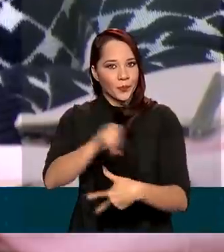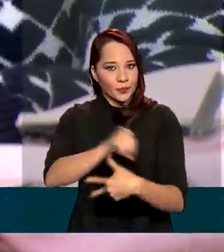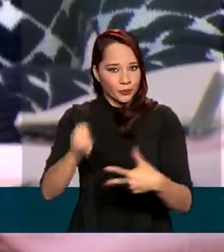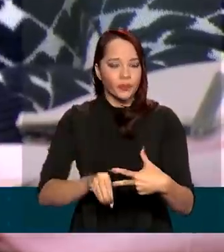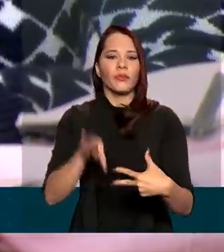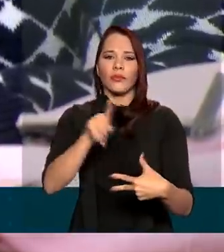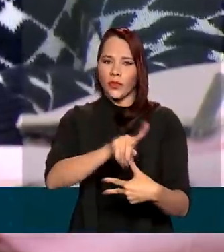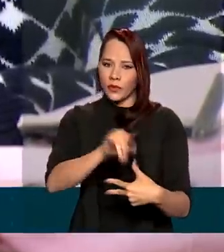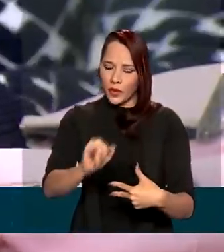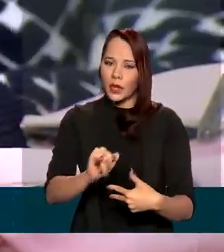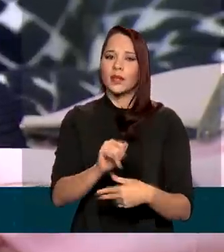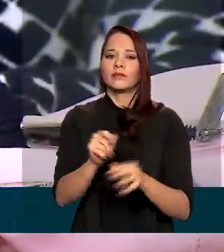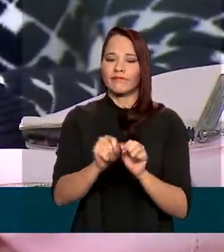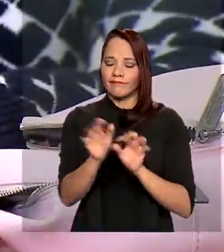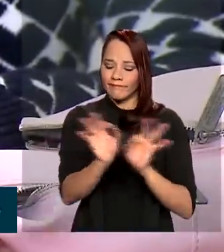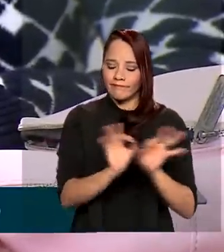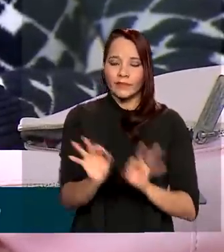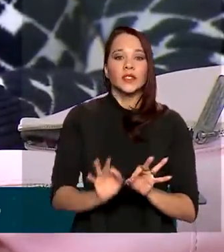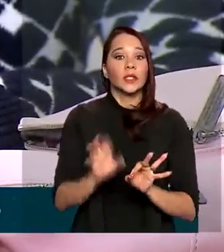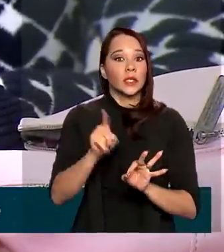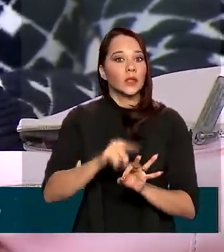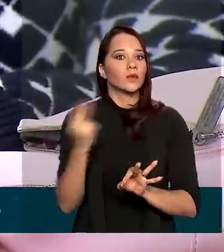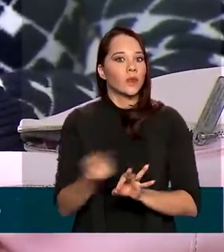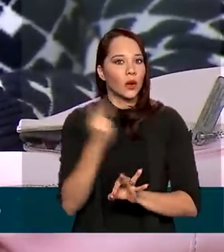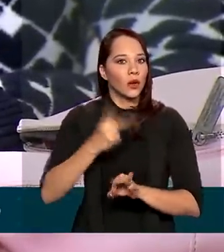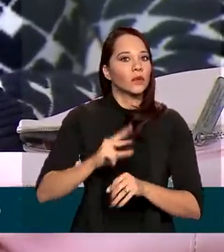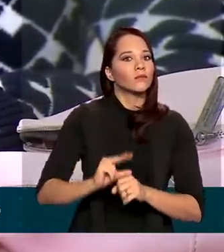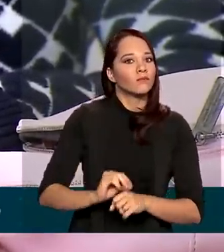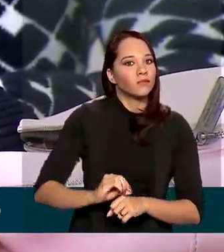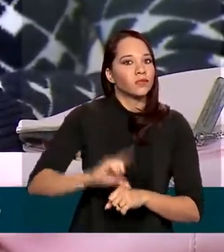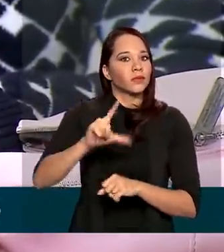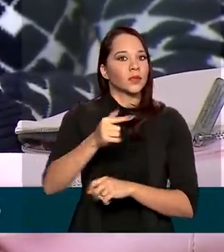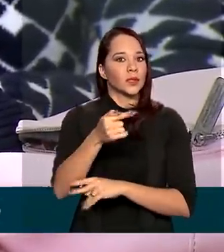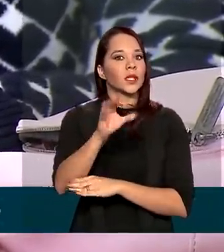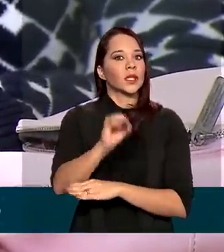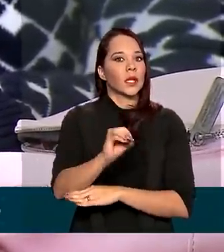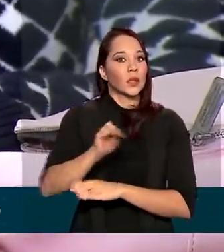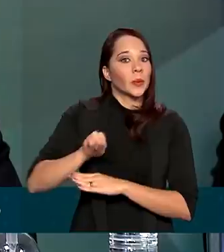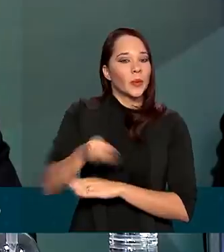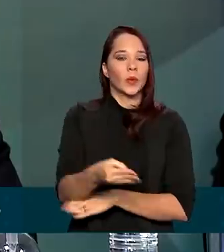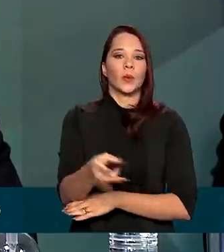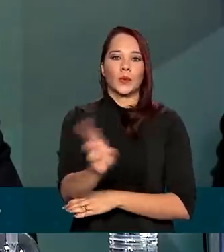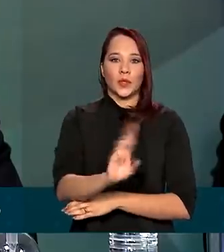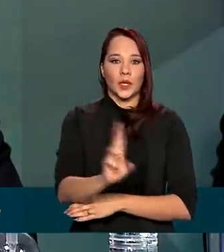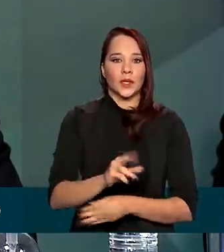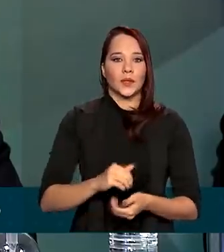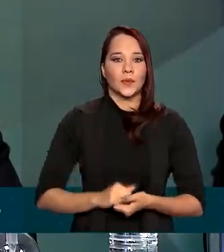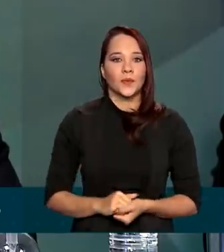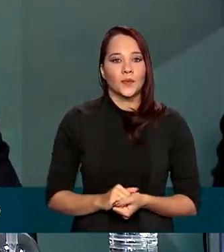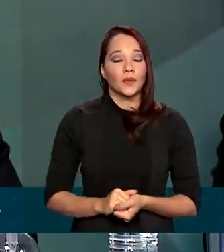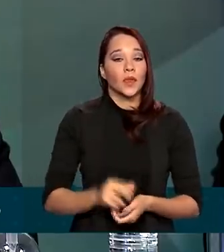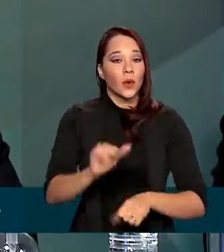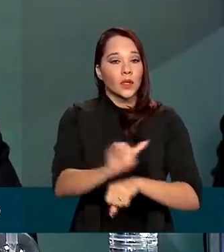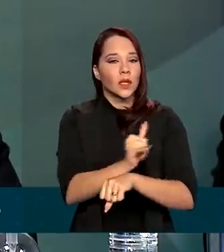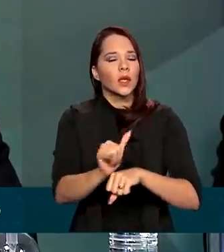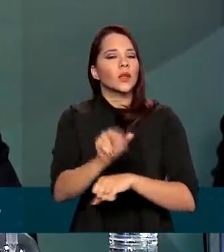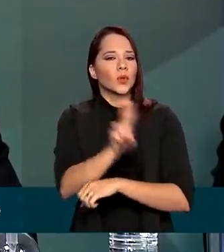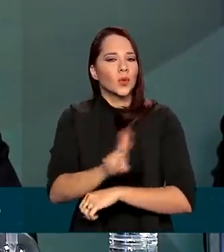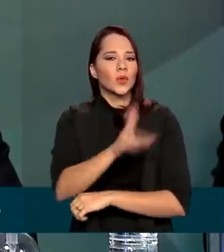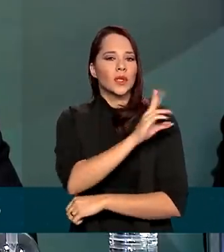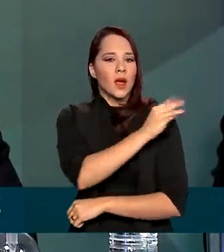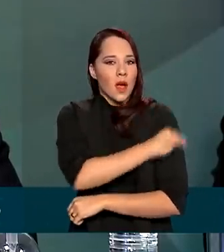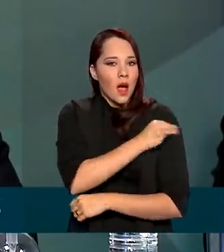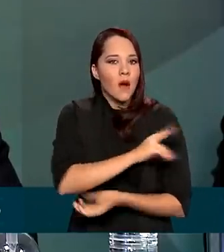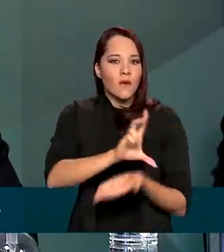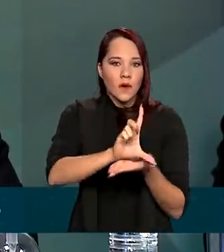tomadas. Isso deve aumentar o custo do Enem em 70 milhões de reais. Medidas relativas ao uso de álcool gel,